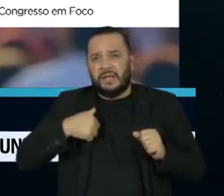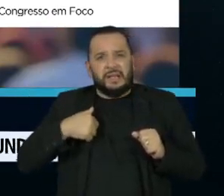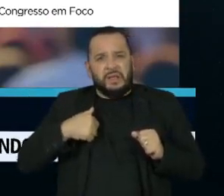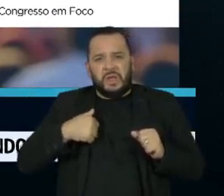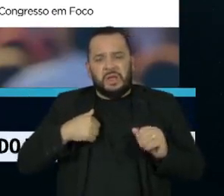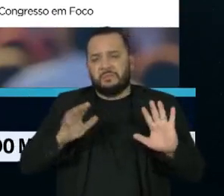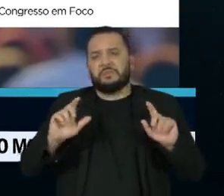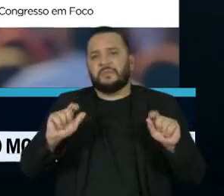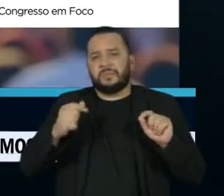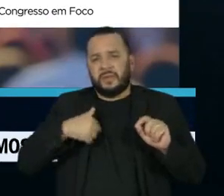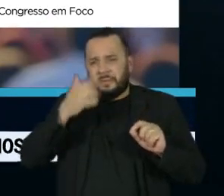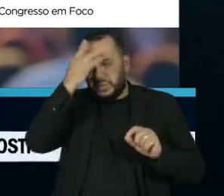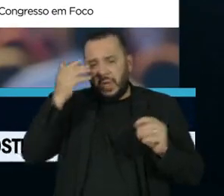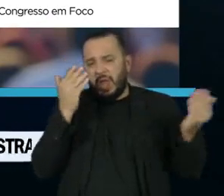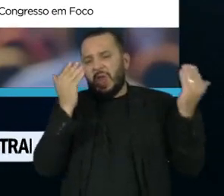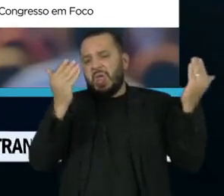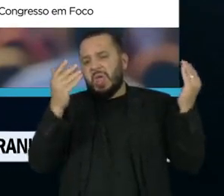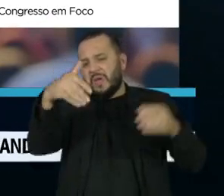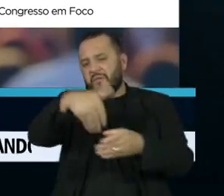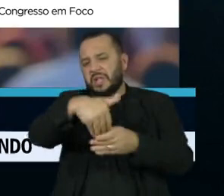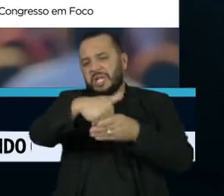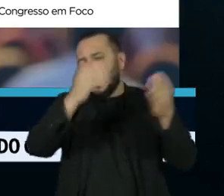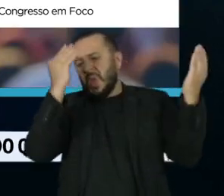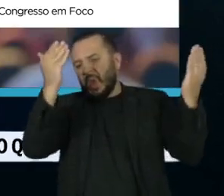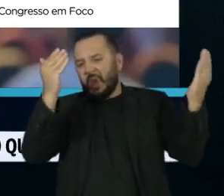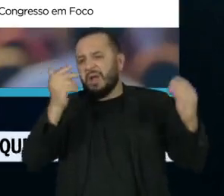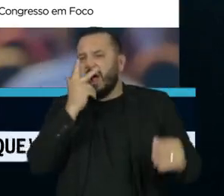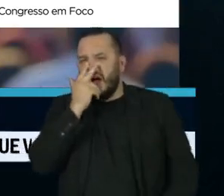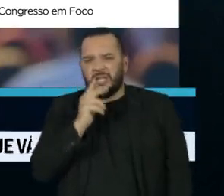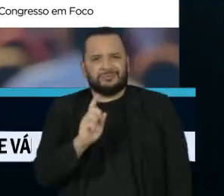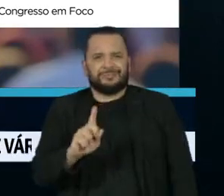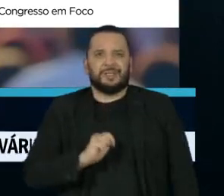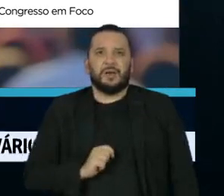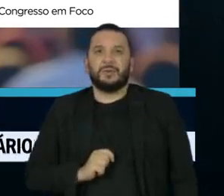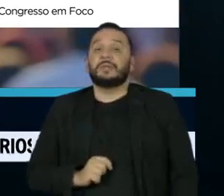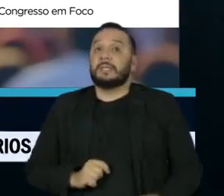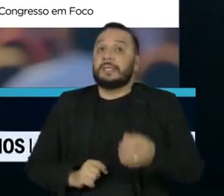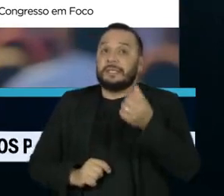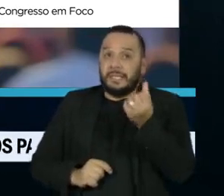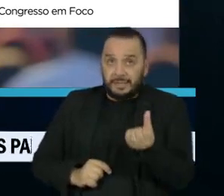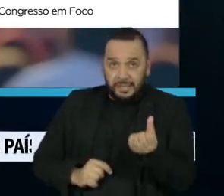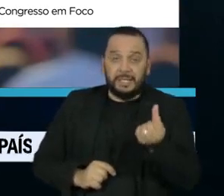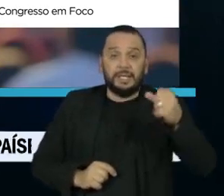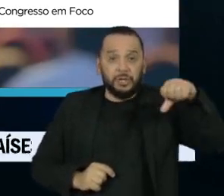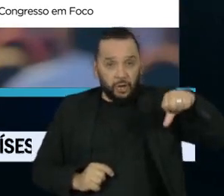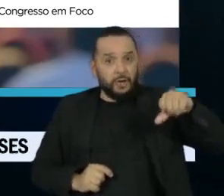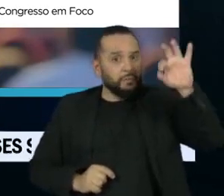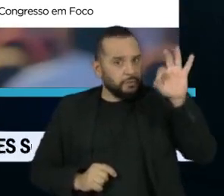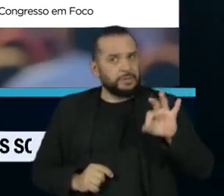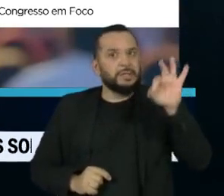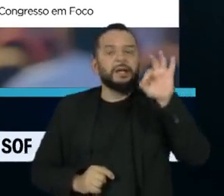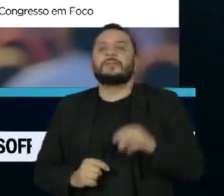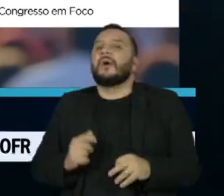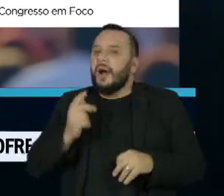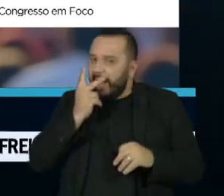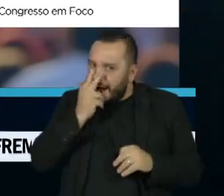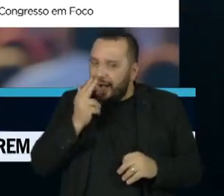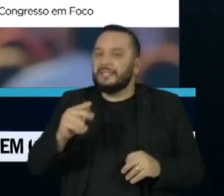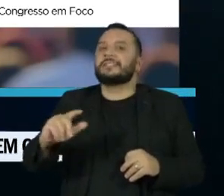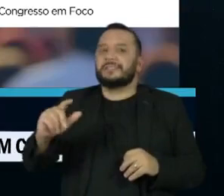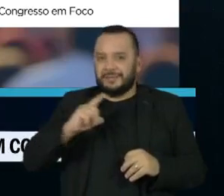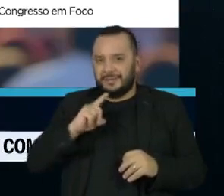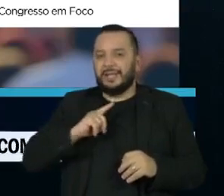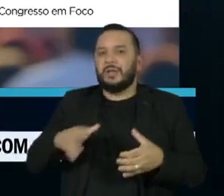do resultado das eleições, enquanto quase 69% avaliam a possibilidade de incitação de movimentos